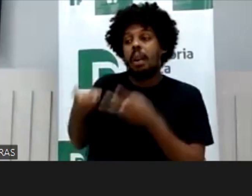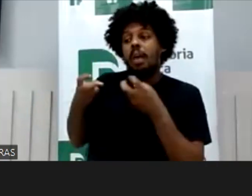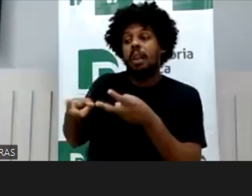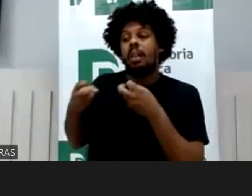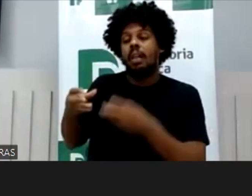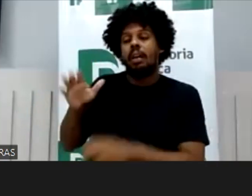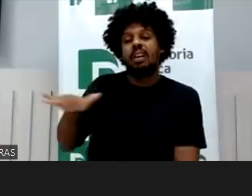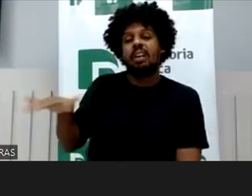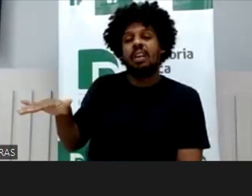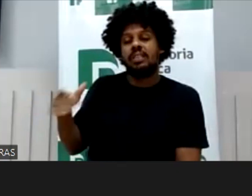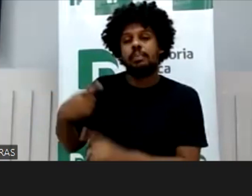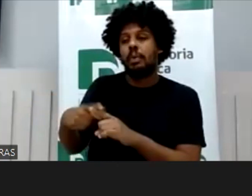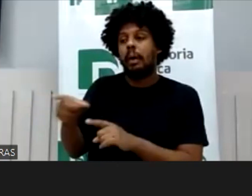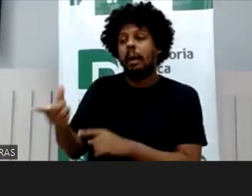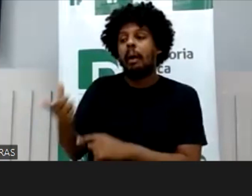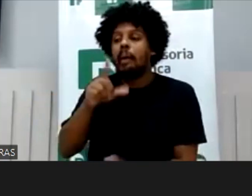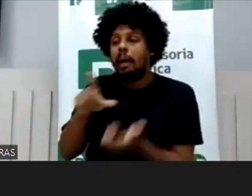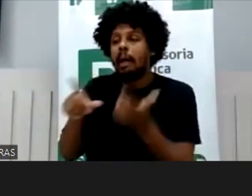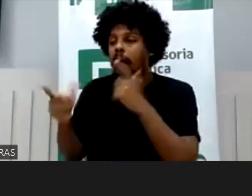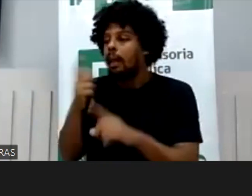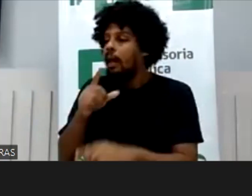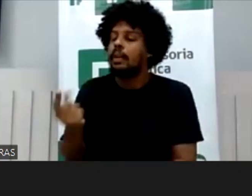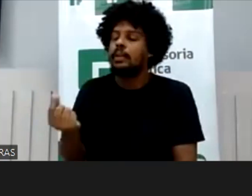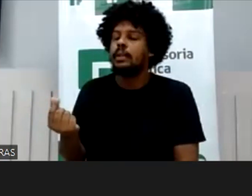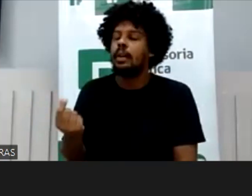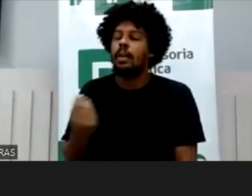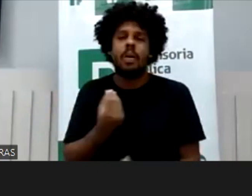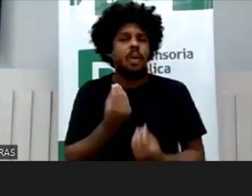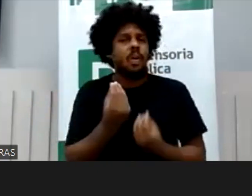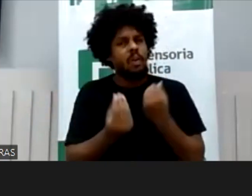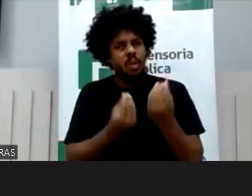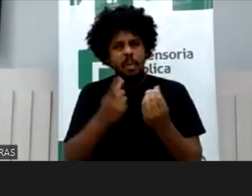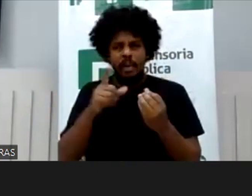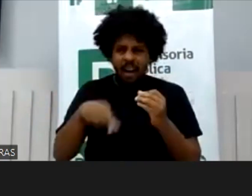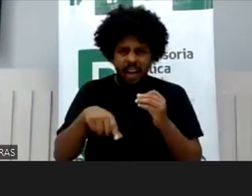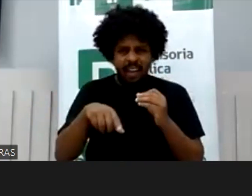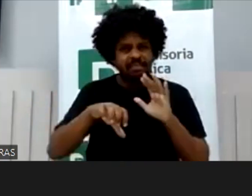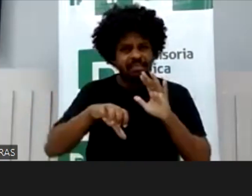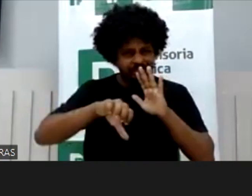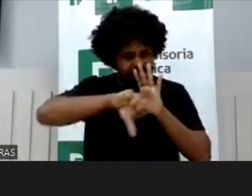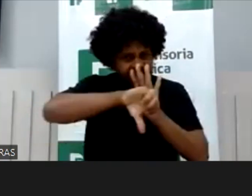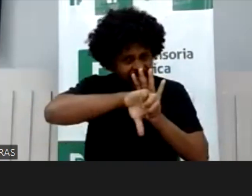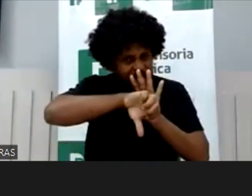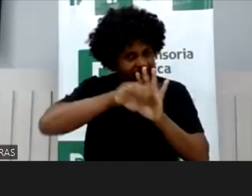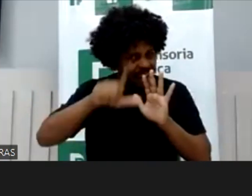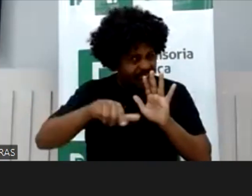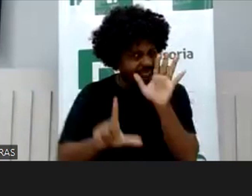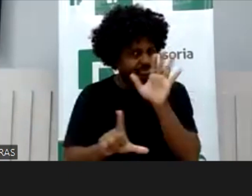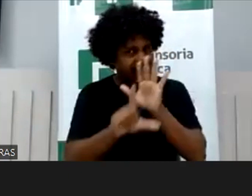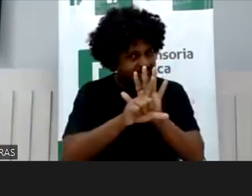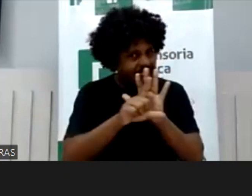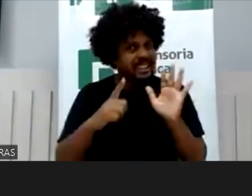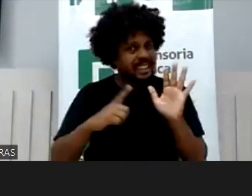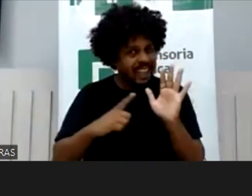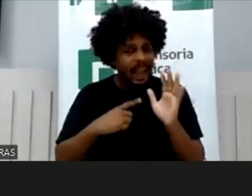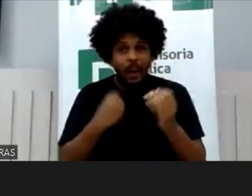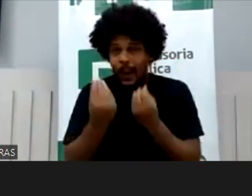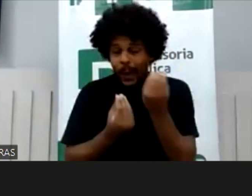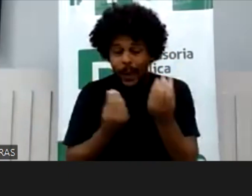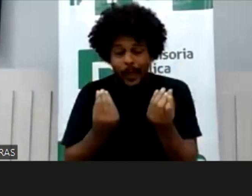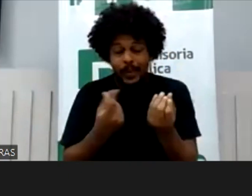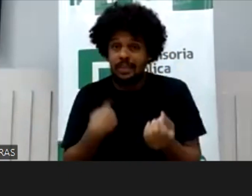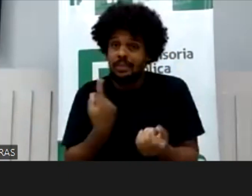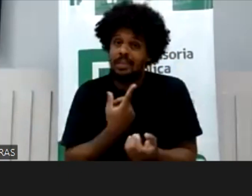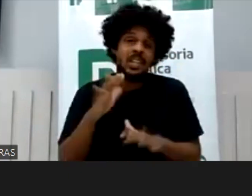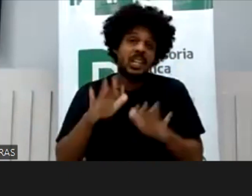o celular faz parte da nossa vida, não tem como voltar mais, né, e as redes sociais, então, eu falo que daqui